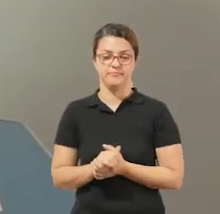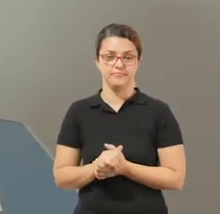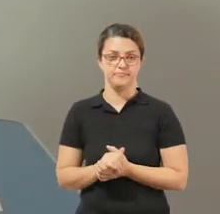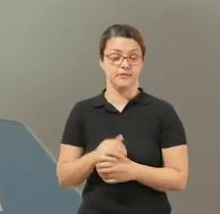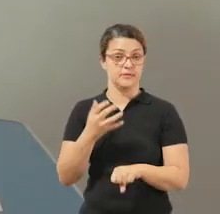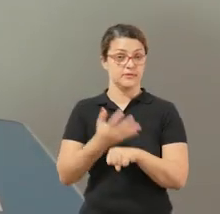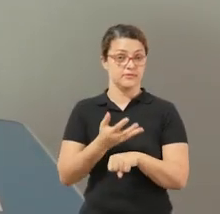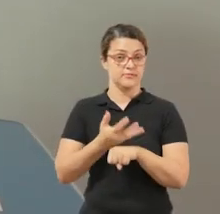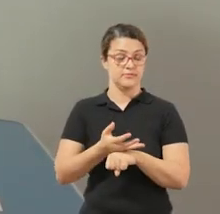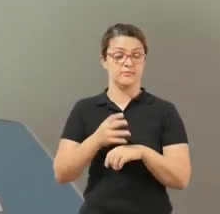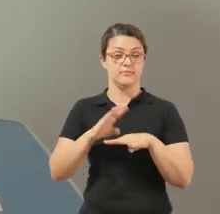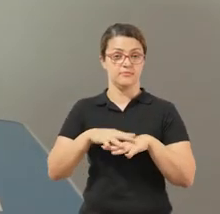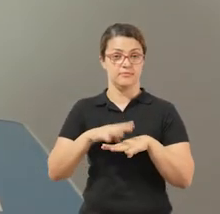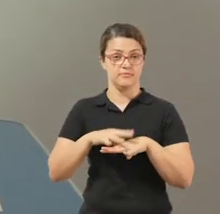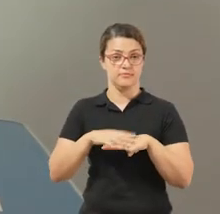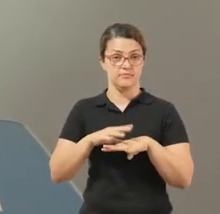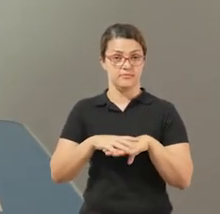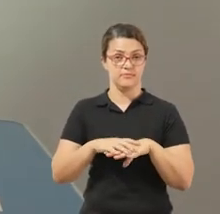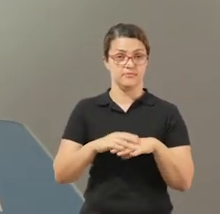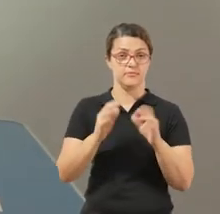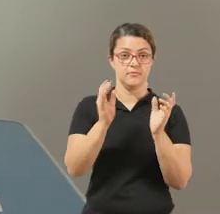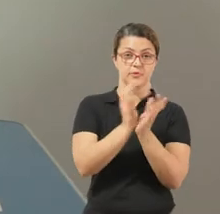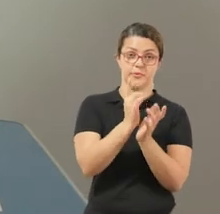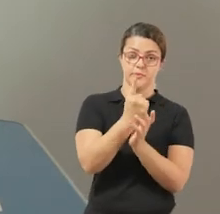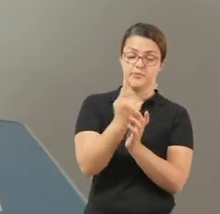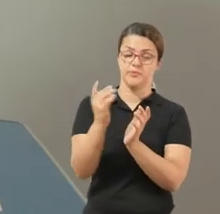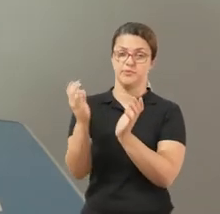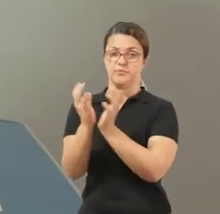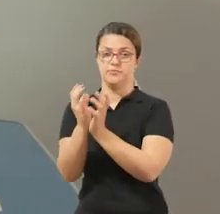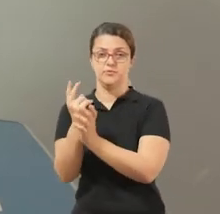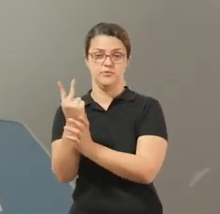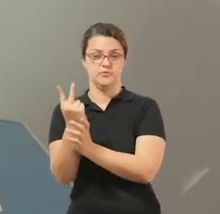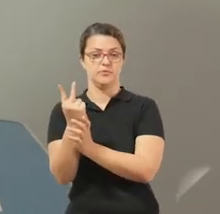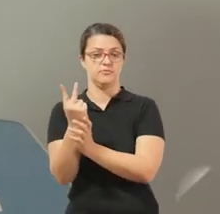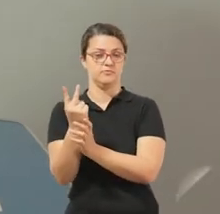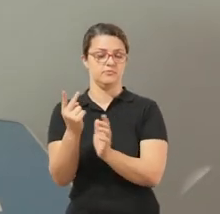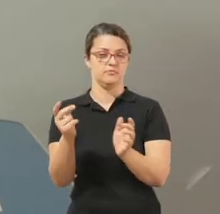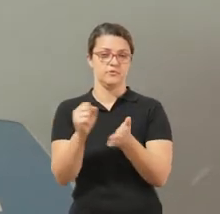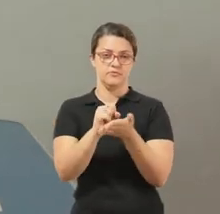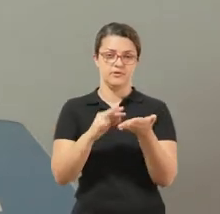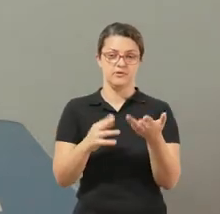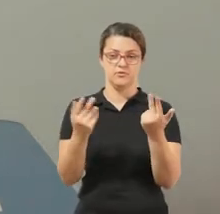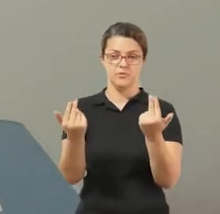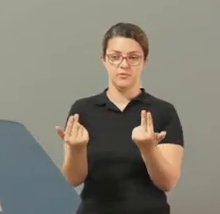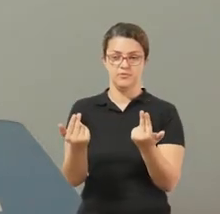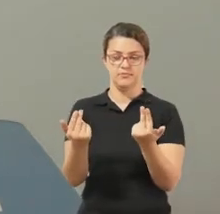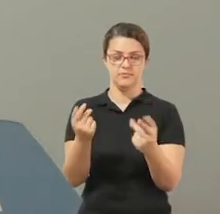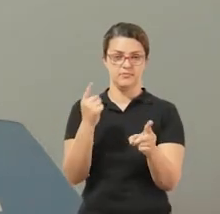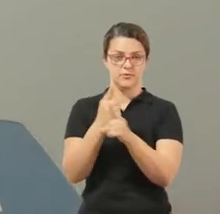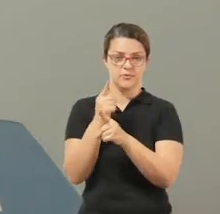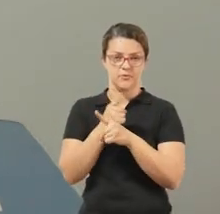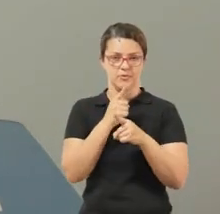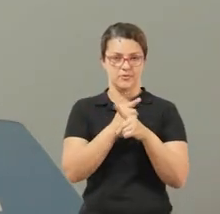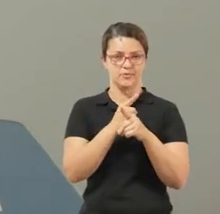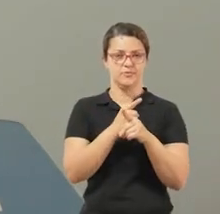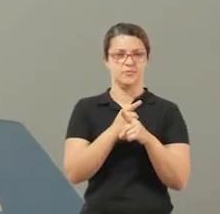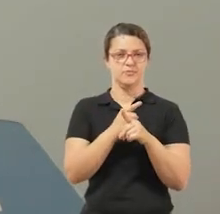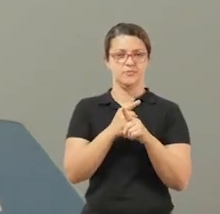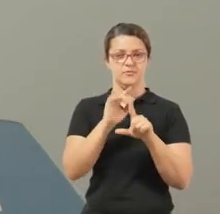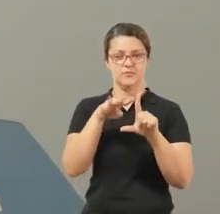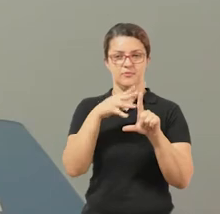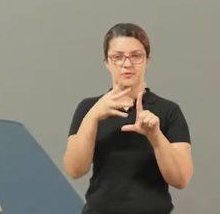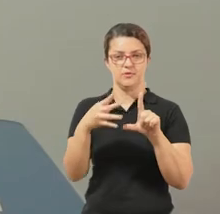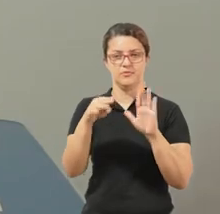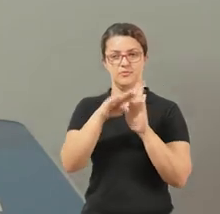Na disciplina de matemática, os alunos do termo 1 e do termo 2 irão realizar a mesma atividade. Vocês irão encontrar lá no